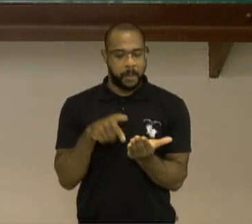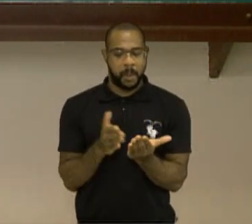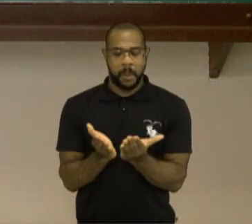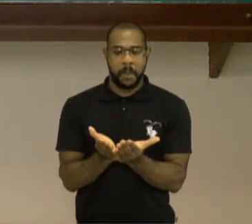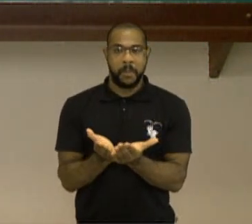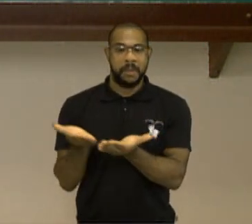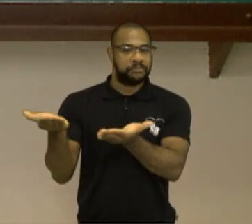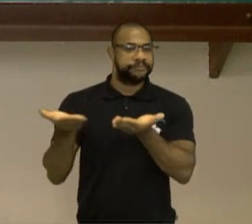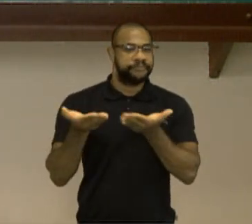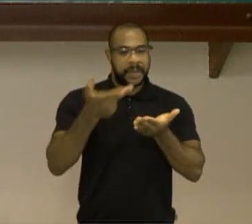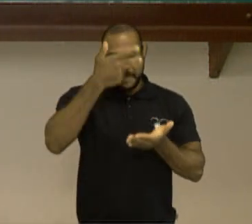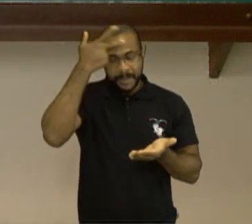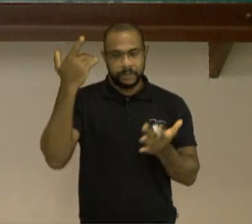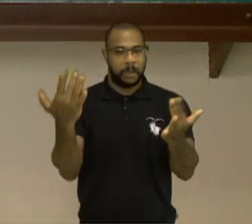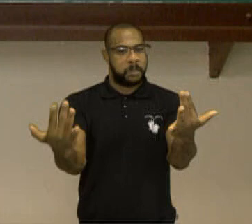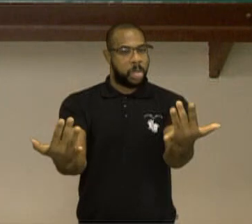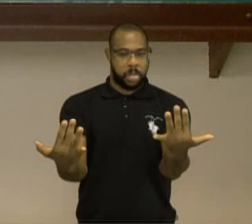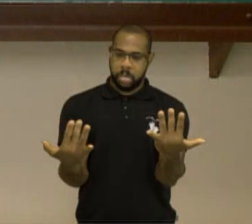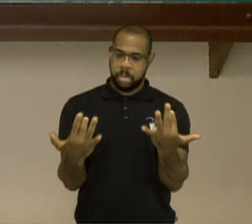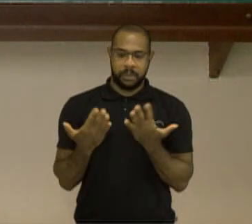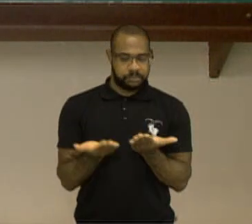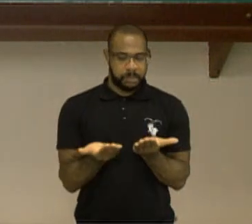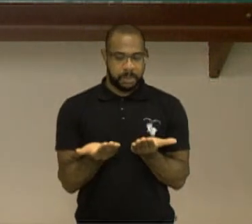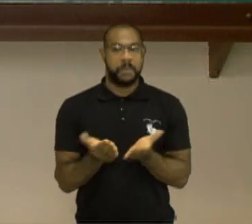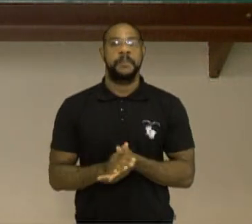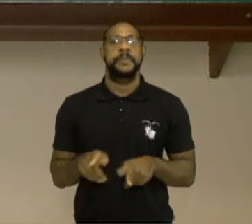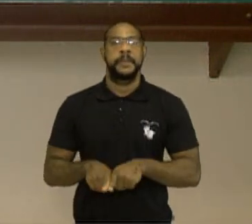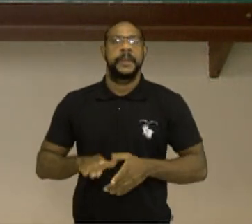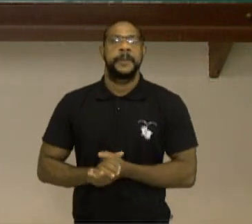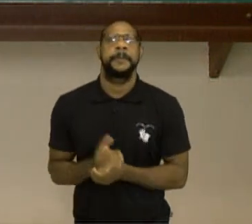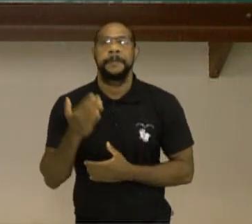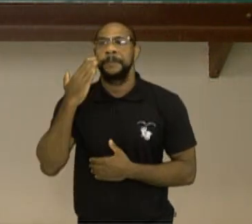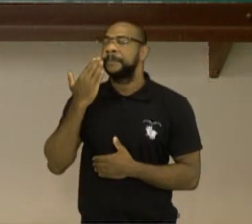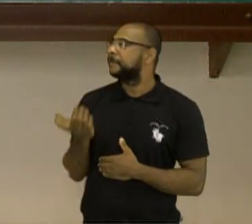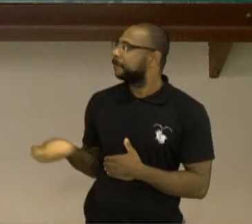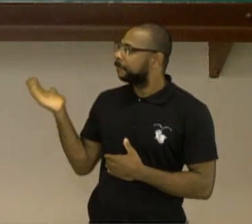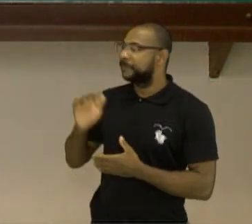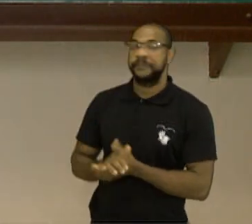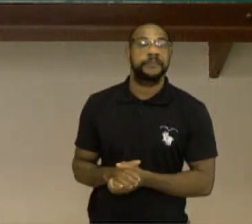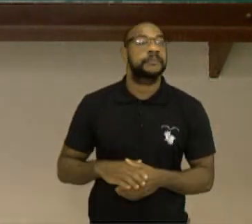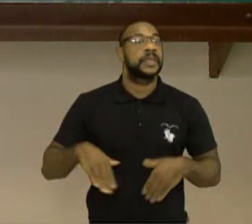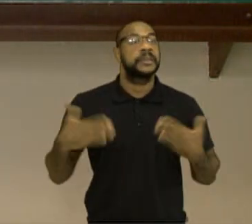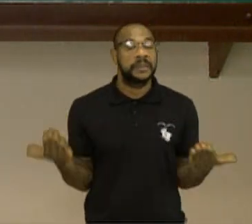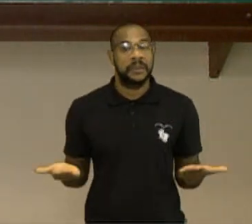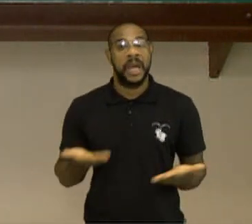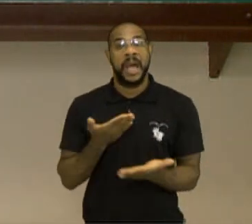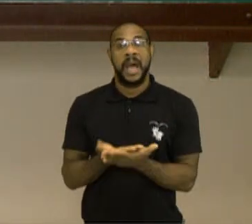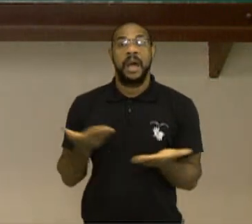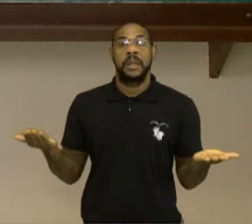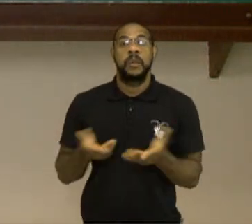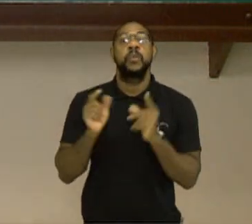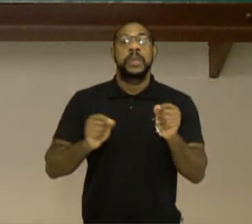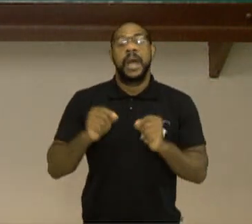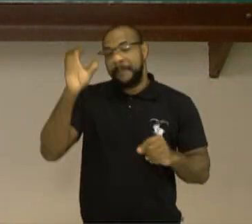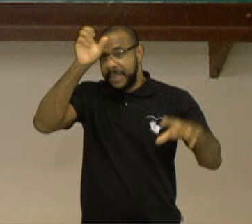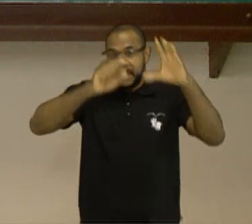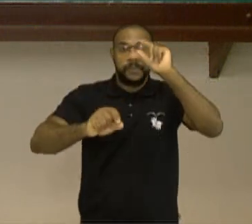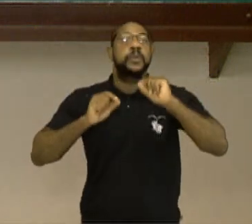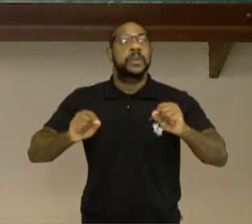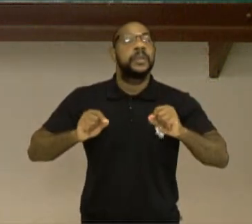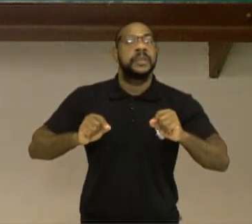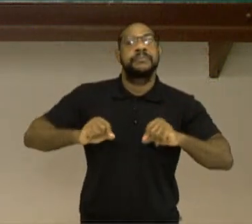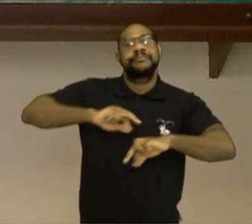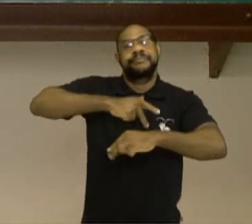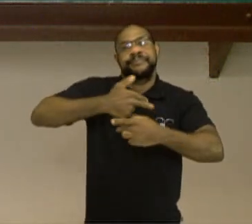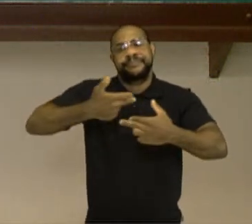como também os pais e mães de santo da cultura afro-brasileira. Então, na aula de hoje aprendemos um pouquinho sobre